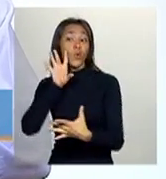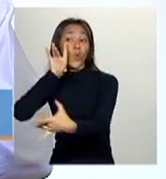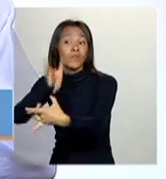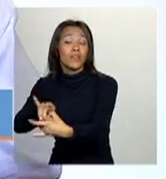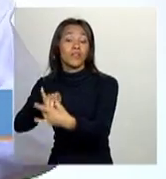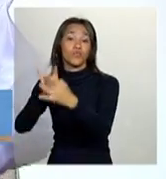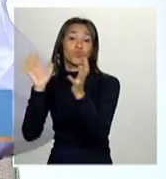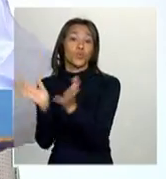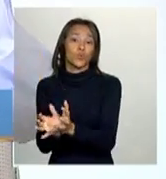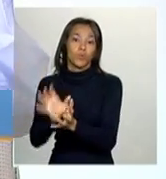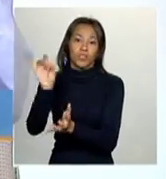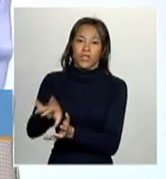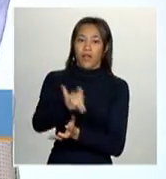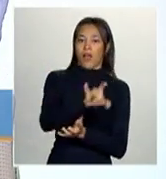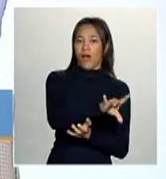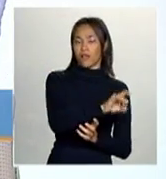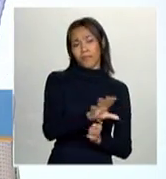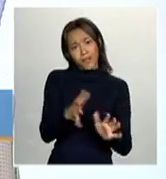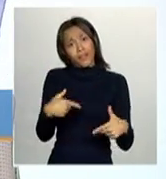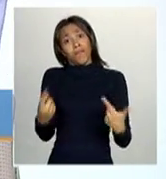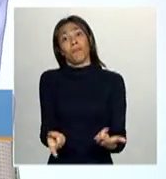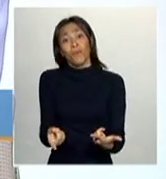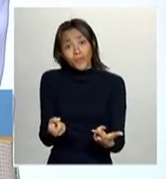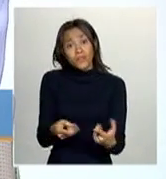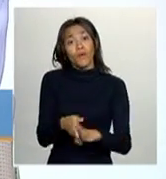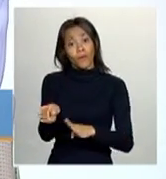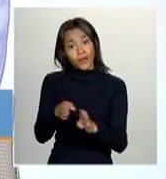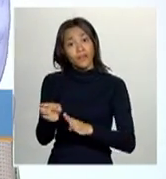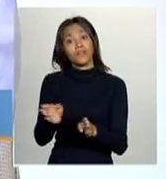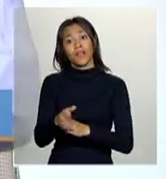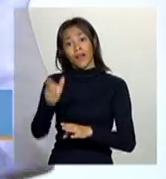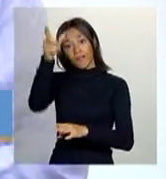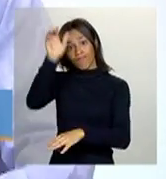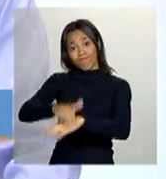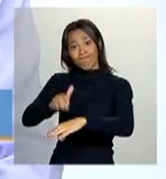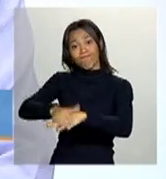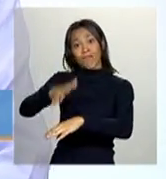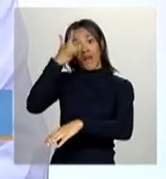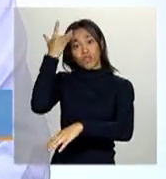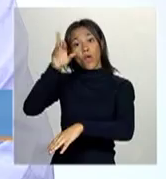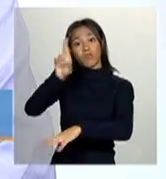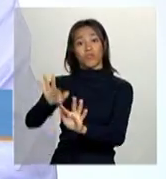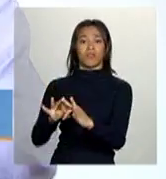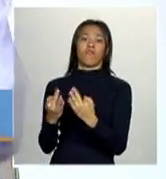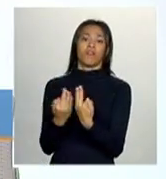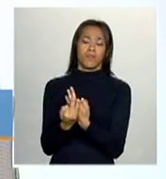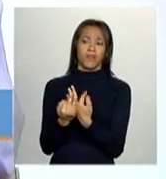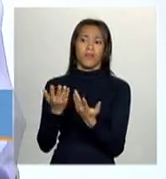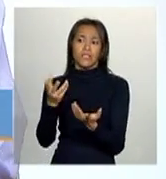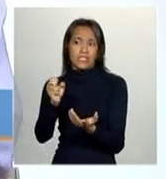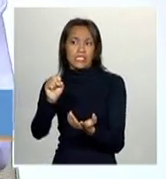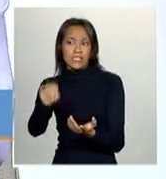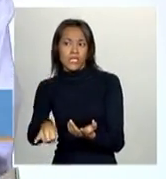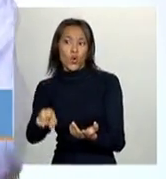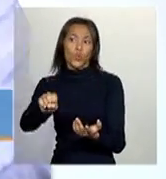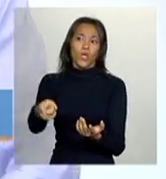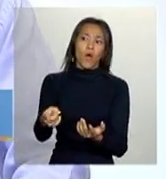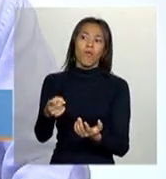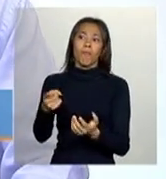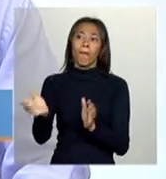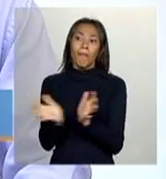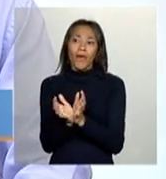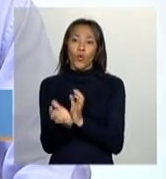grupo ali, para poder, inclusive, orientar o responsável familiar na hora dele se autodeclarar, ou não, como